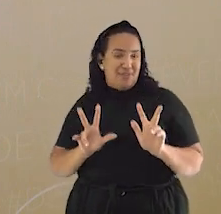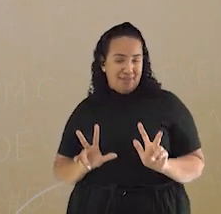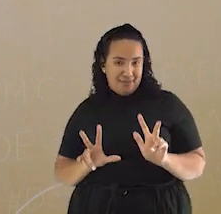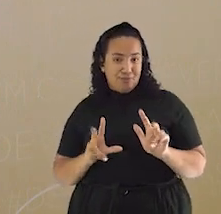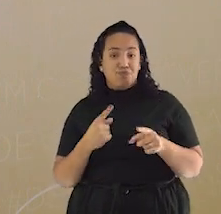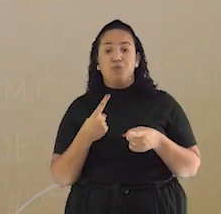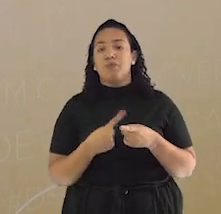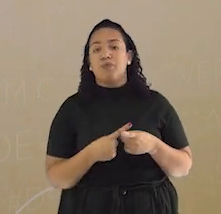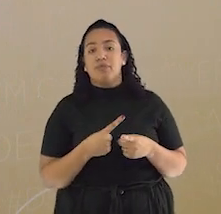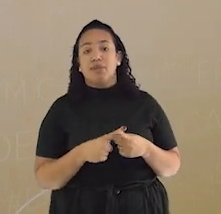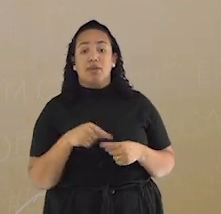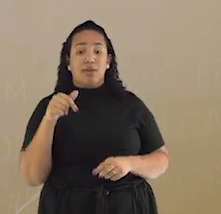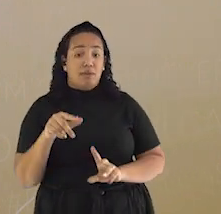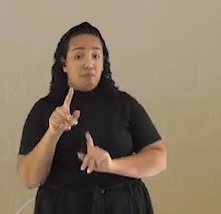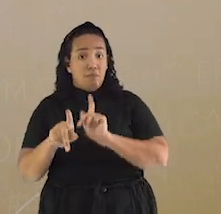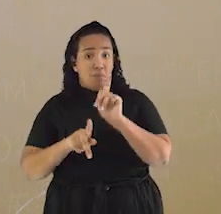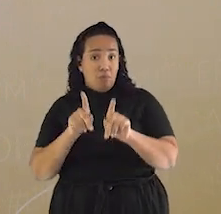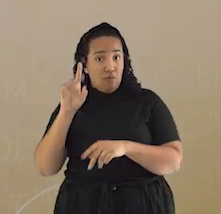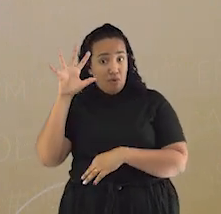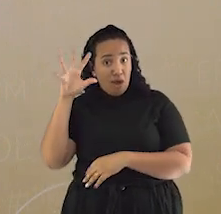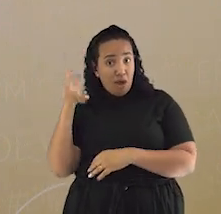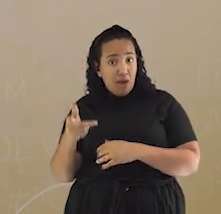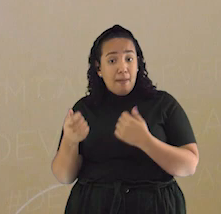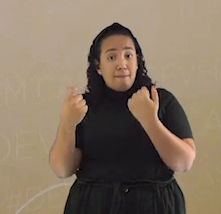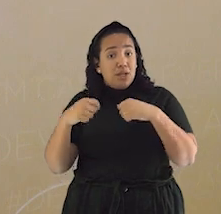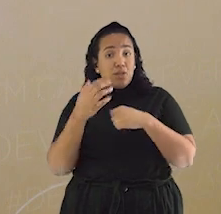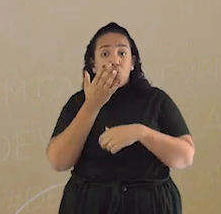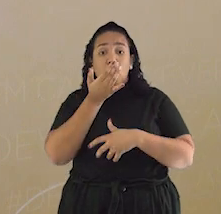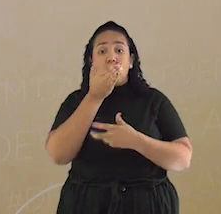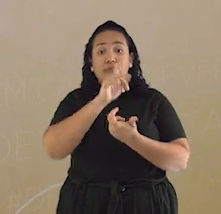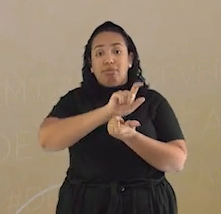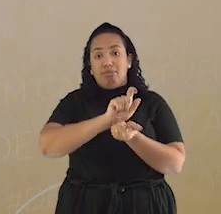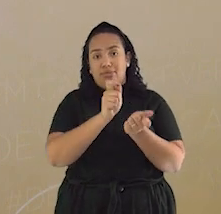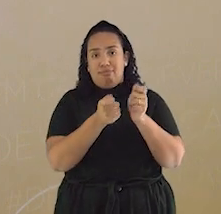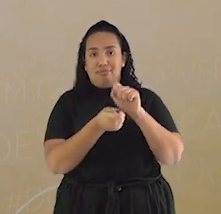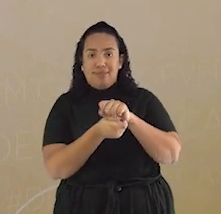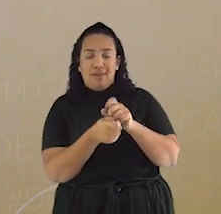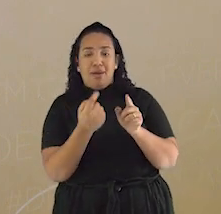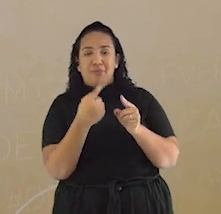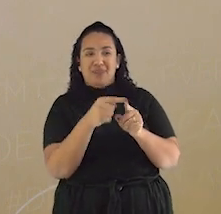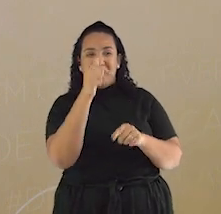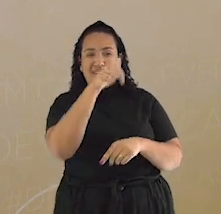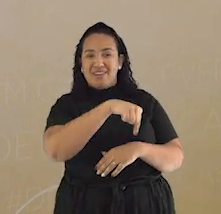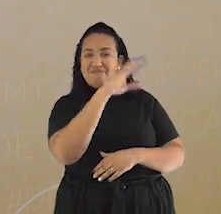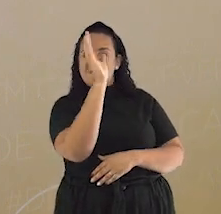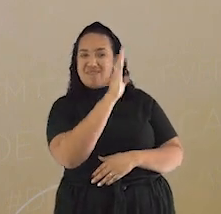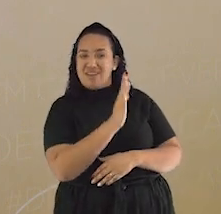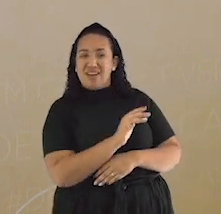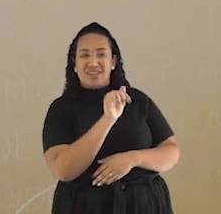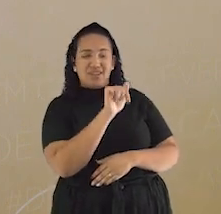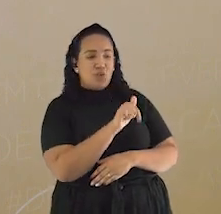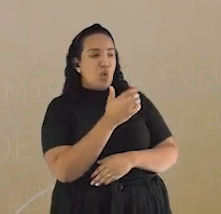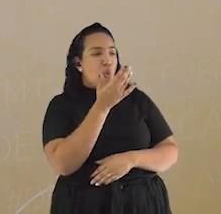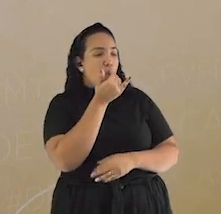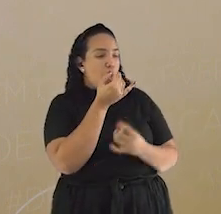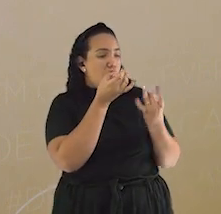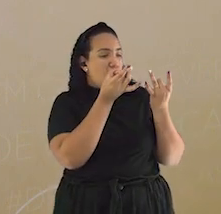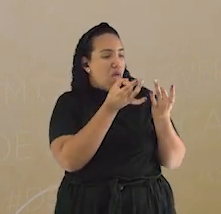Isso porque eles tiveram que se adaptar, adaptar os pratos que eles conheciam ao uso de restos de alimentos aos quais tinham acesso enquanto escravizados.